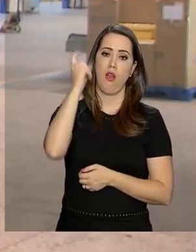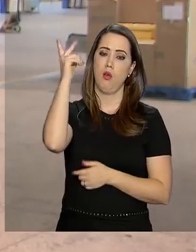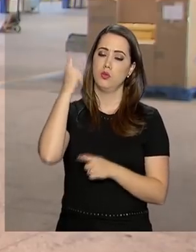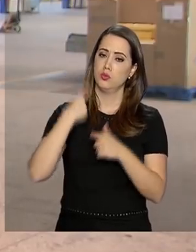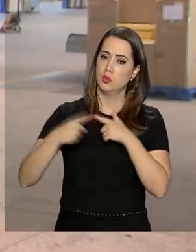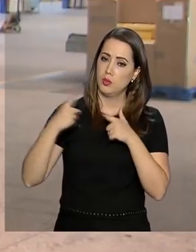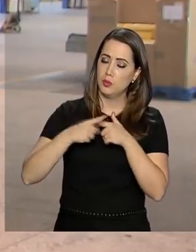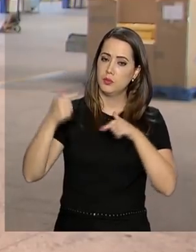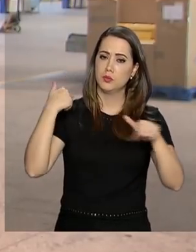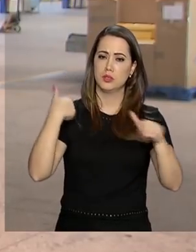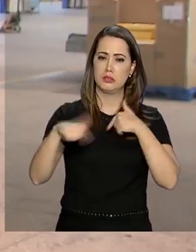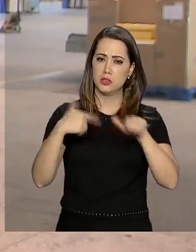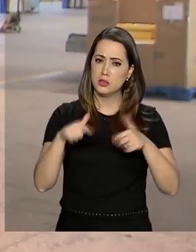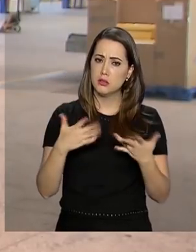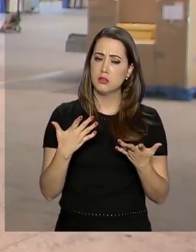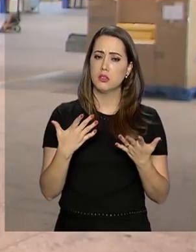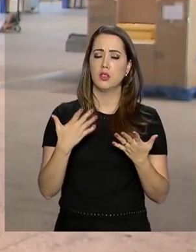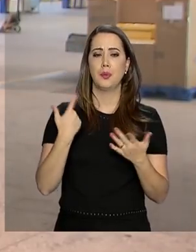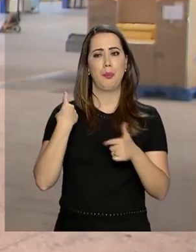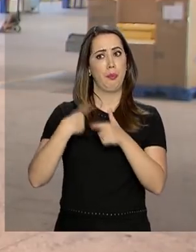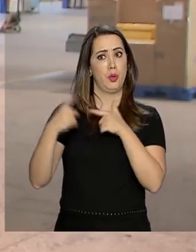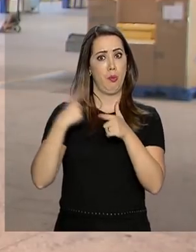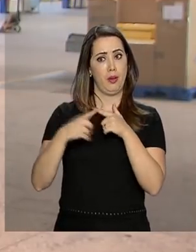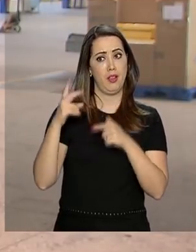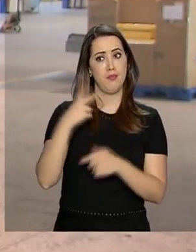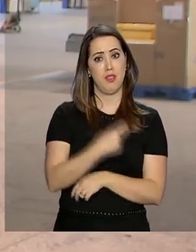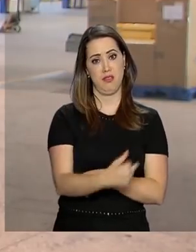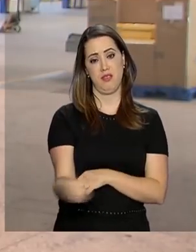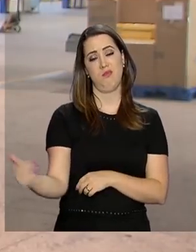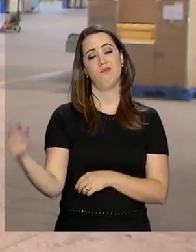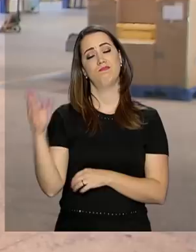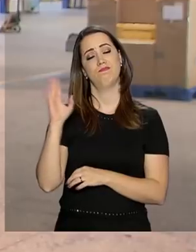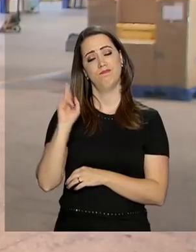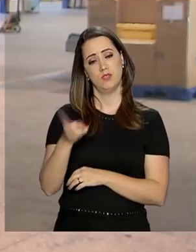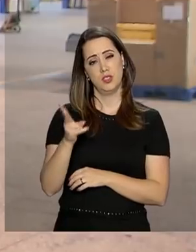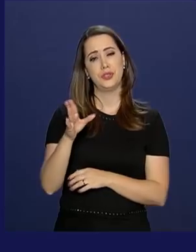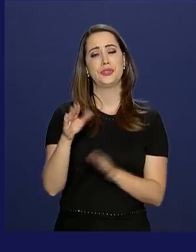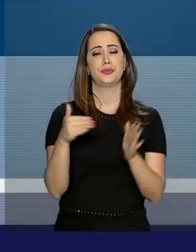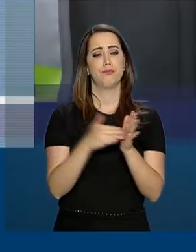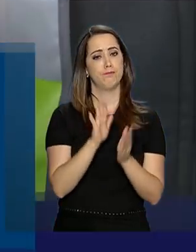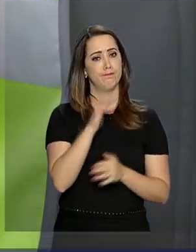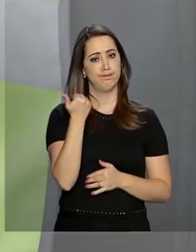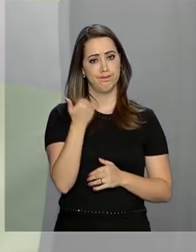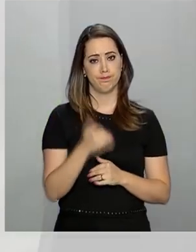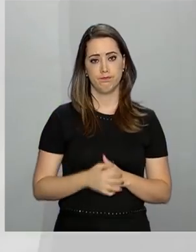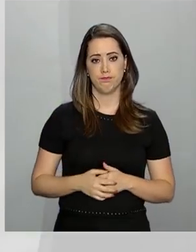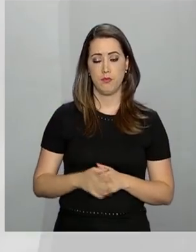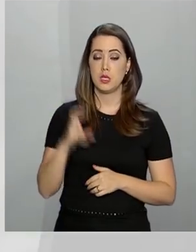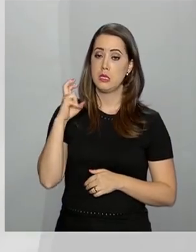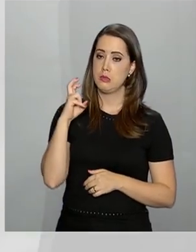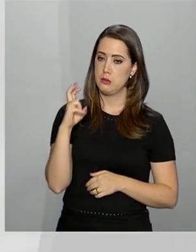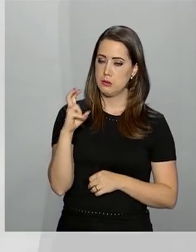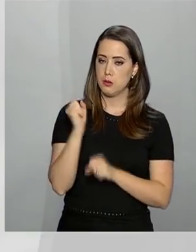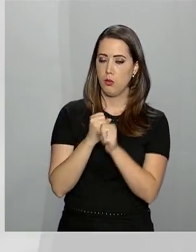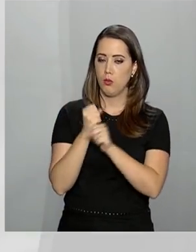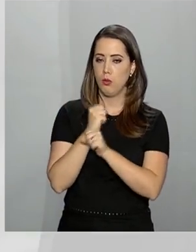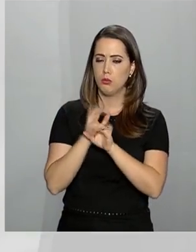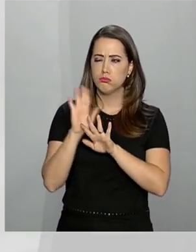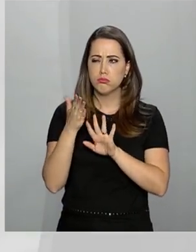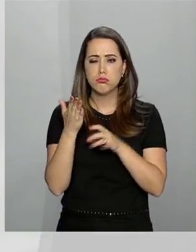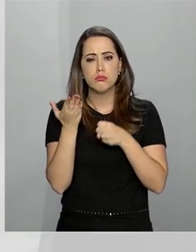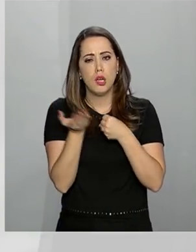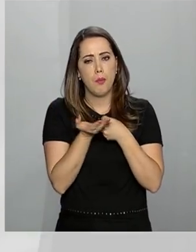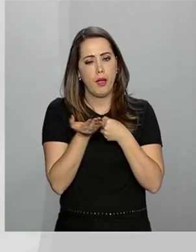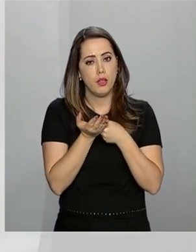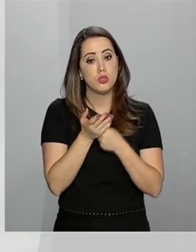trabalho. casos de sequelas permanentes e até mesmo óbito. Nos últimos cinco anos, foram, em média,